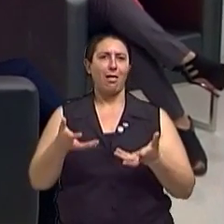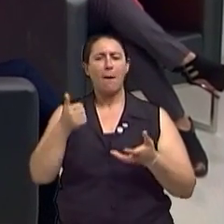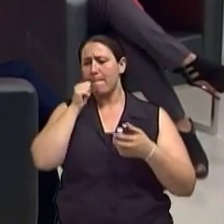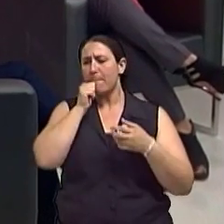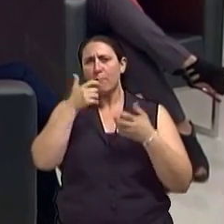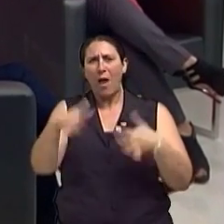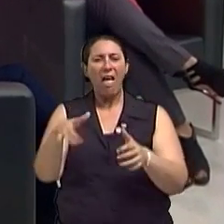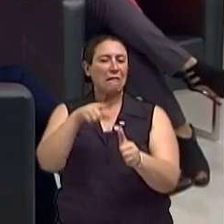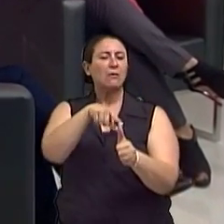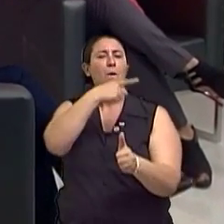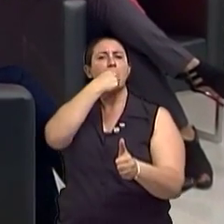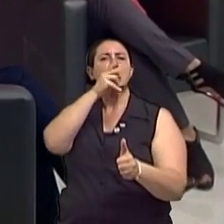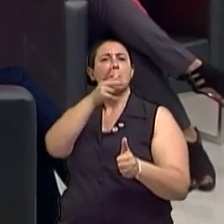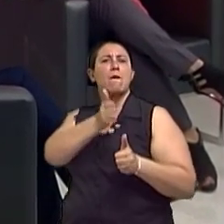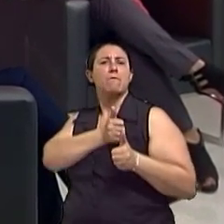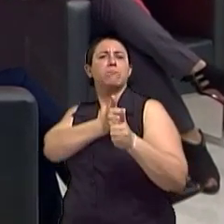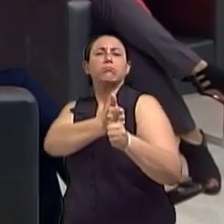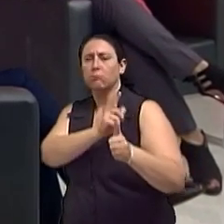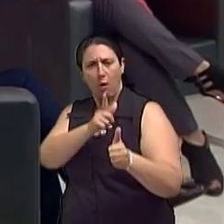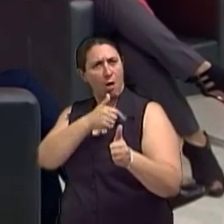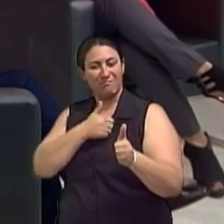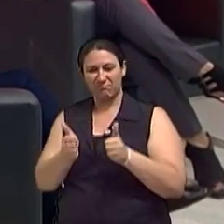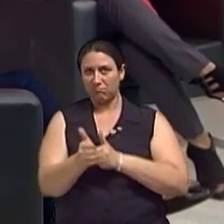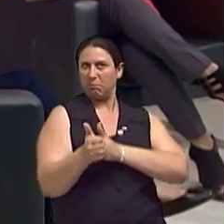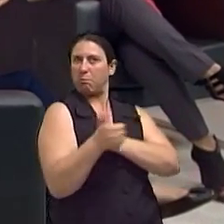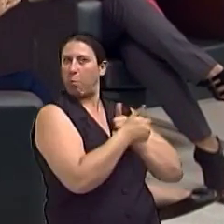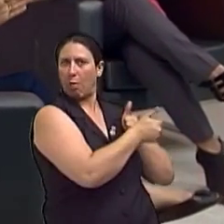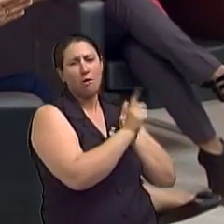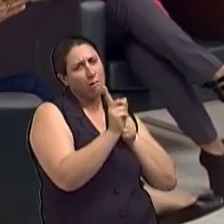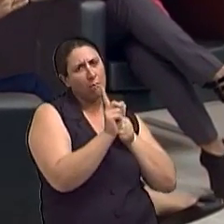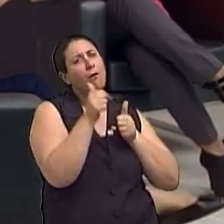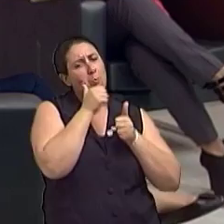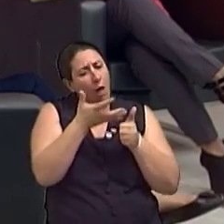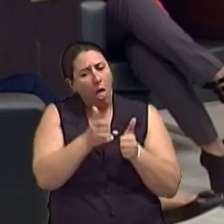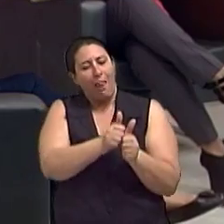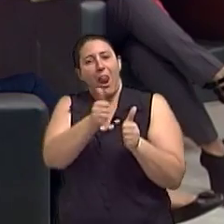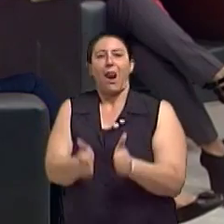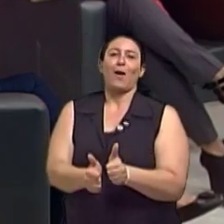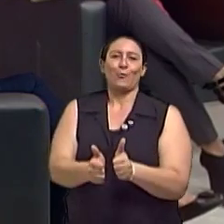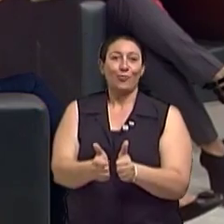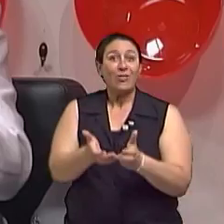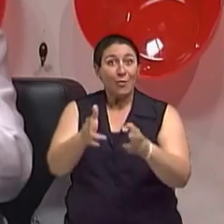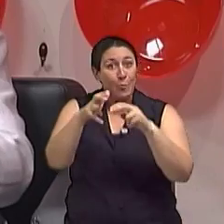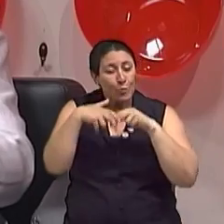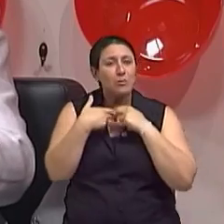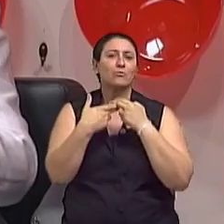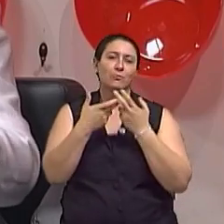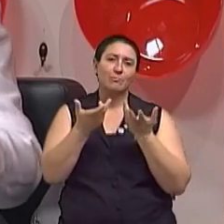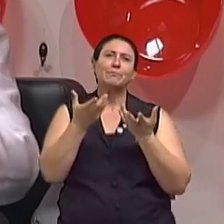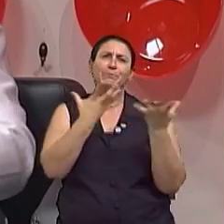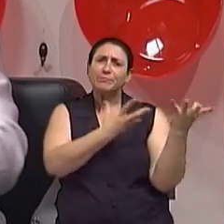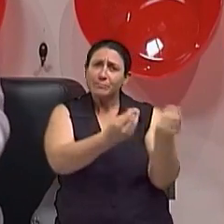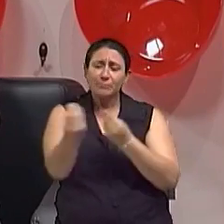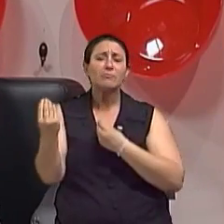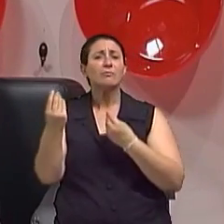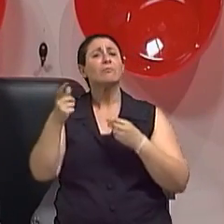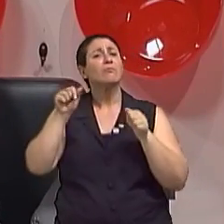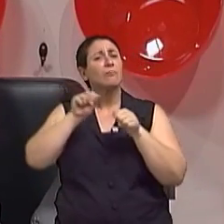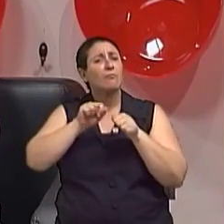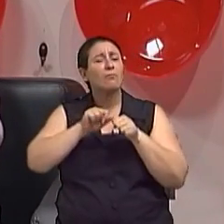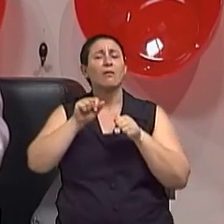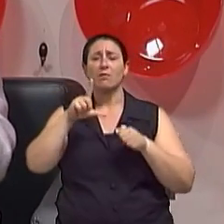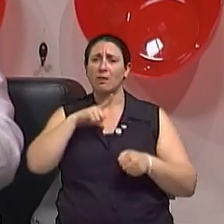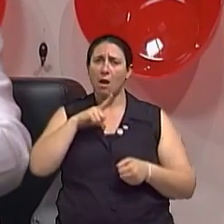crescimento pessoal. É isso, né? Então, existem algumas histórias de mulheres que nós vamos ver que tiveram homens